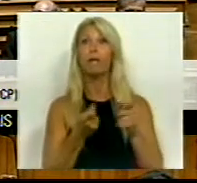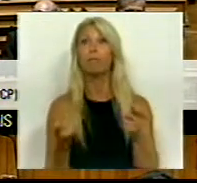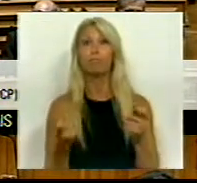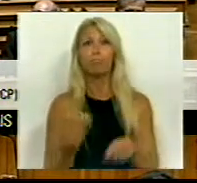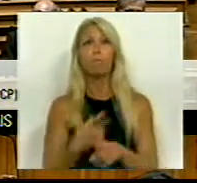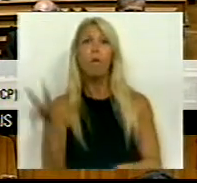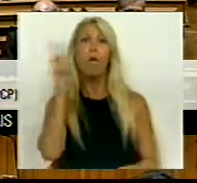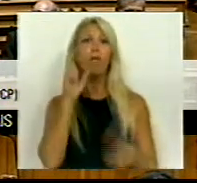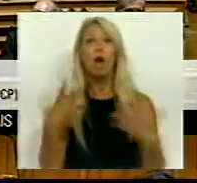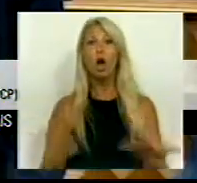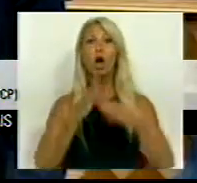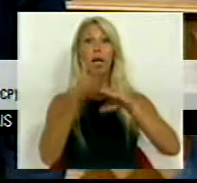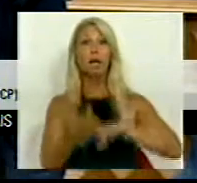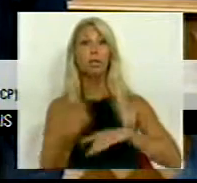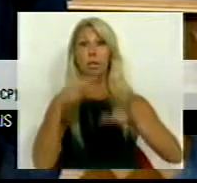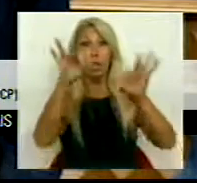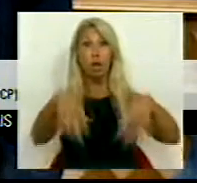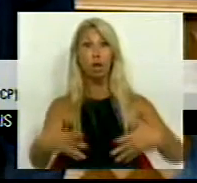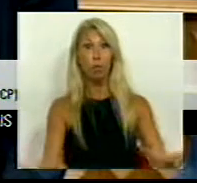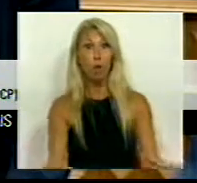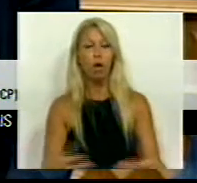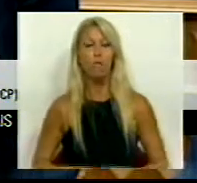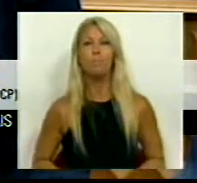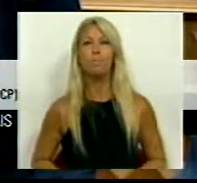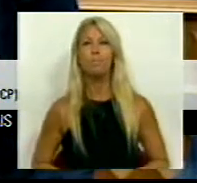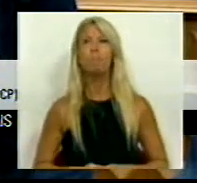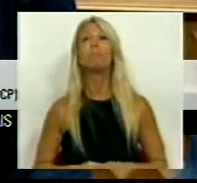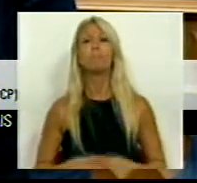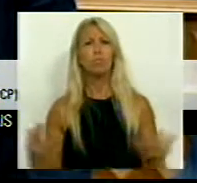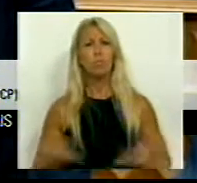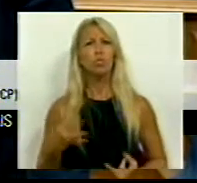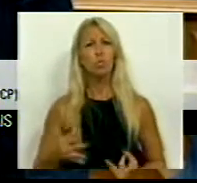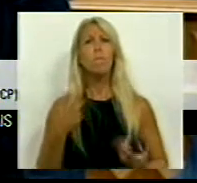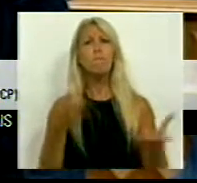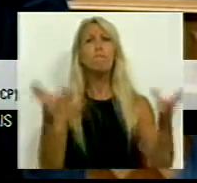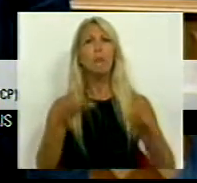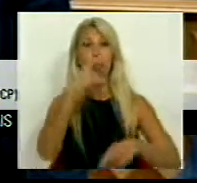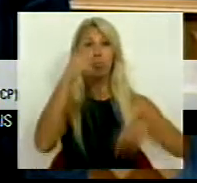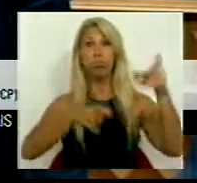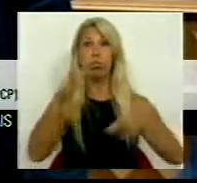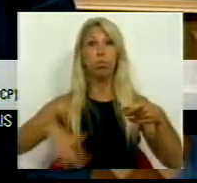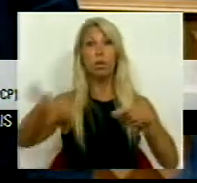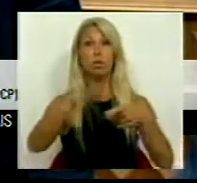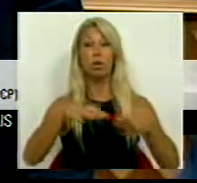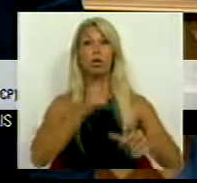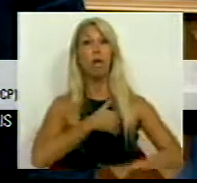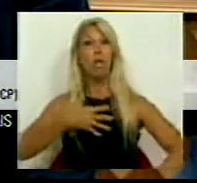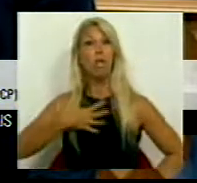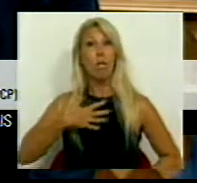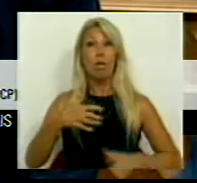de ouvir a intervenção que terminou, é que cada vez mais as populações, os empresários, os trabalhadores